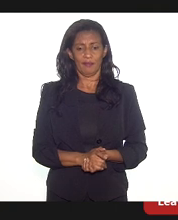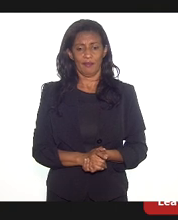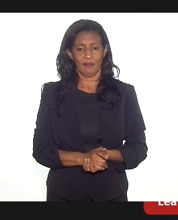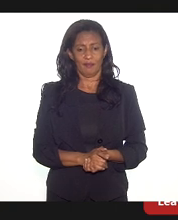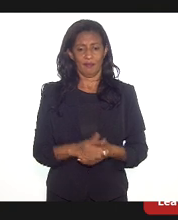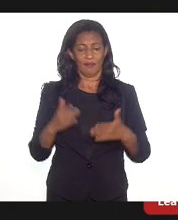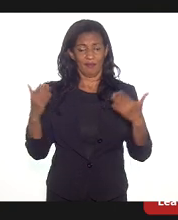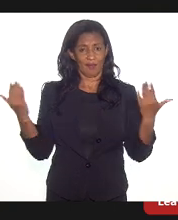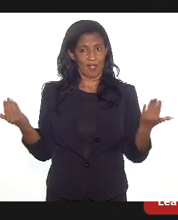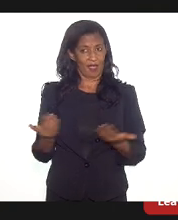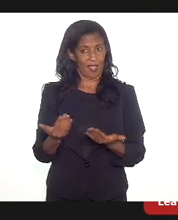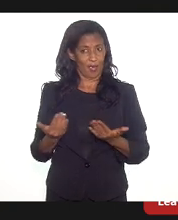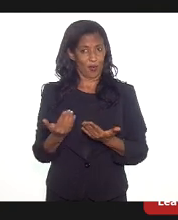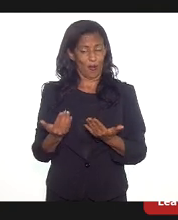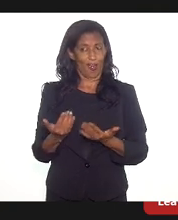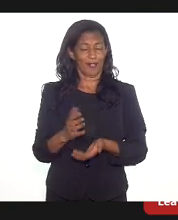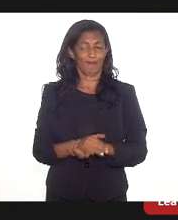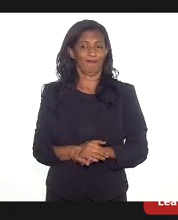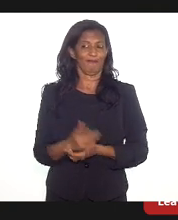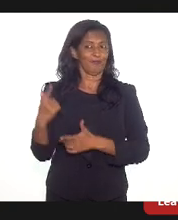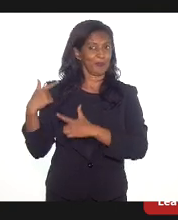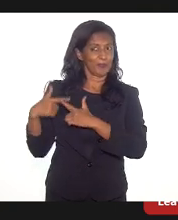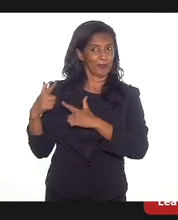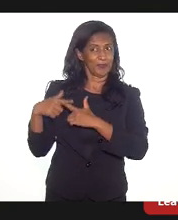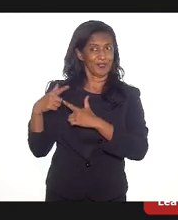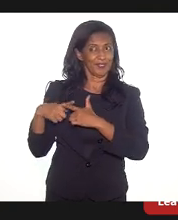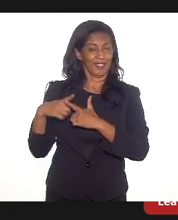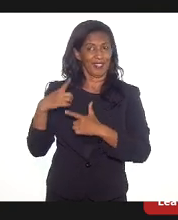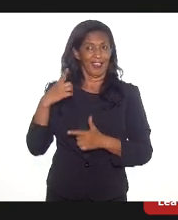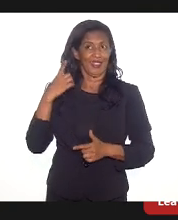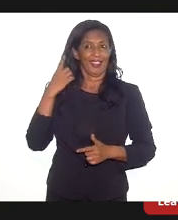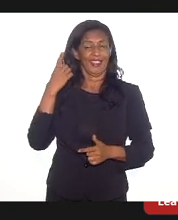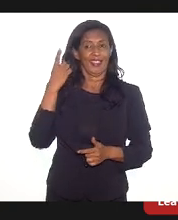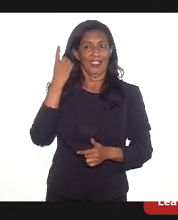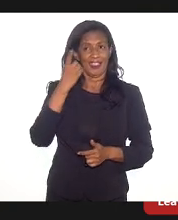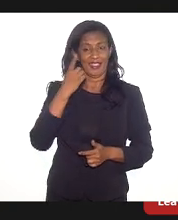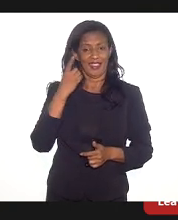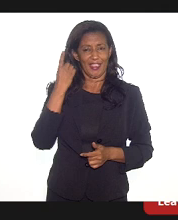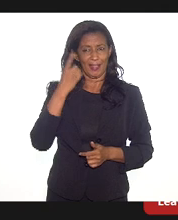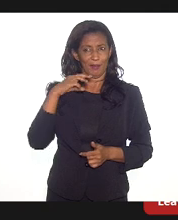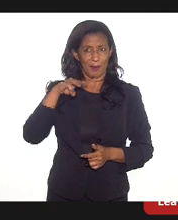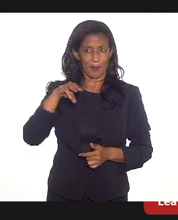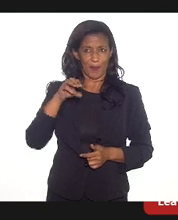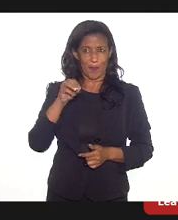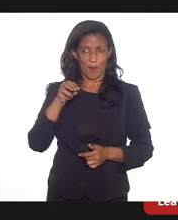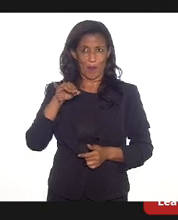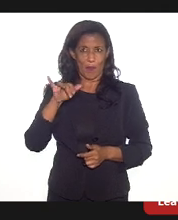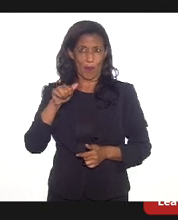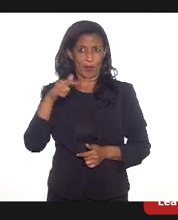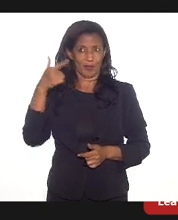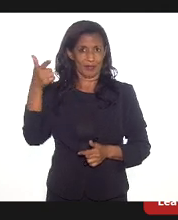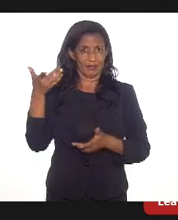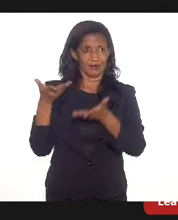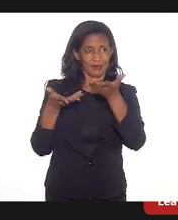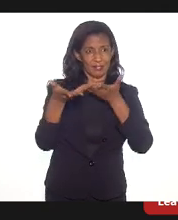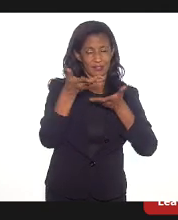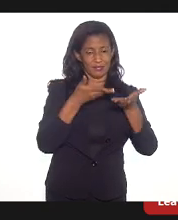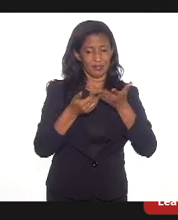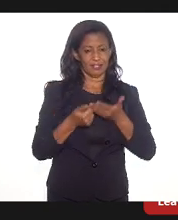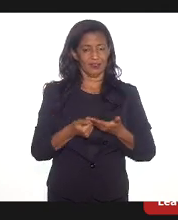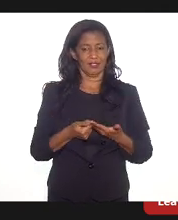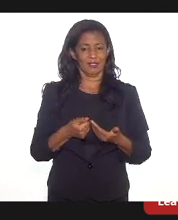a questão, deputada Mônica Francisco e demais participantes, é a colocação